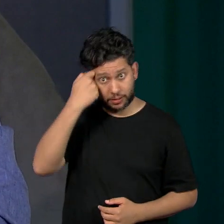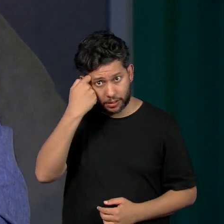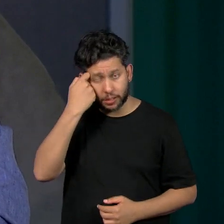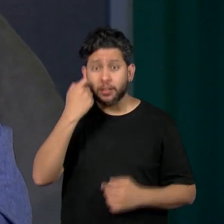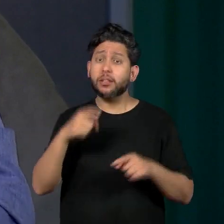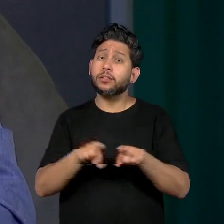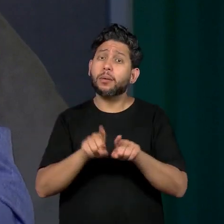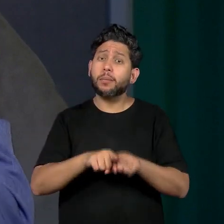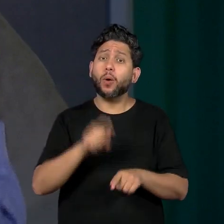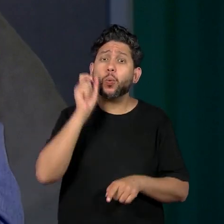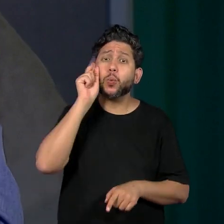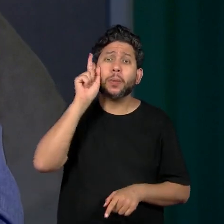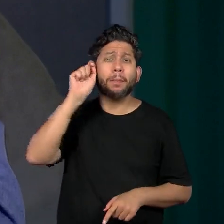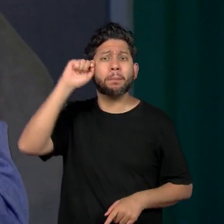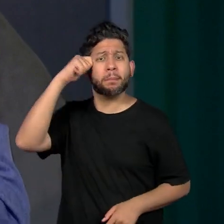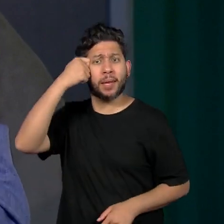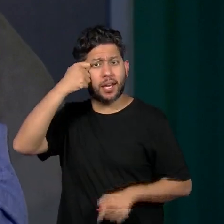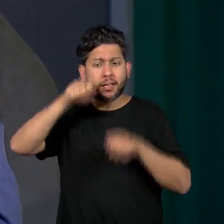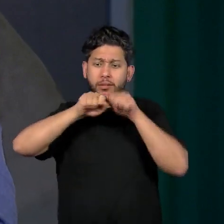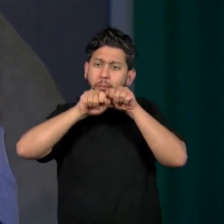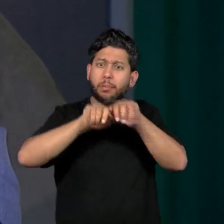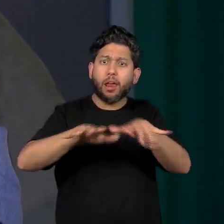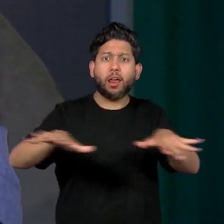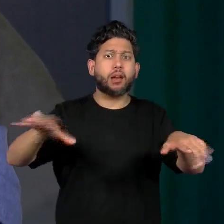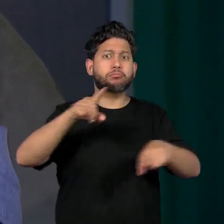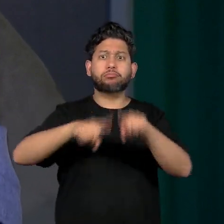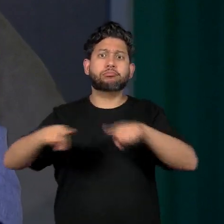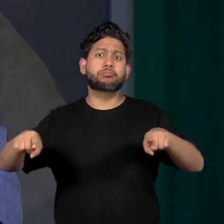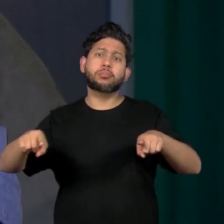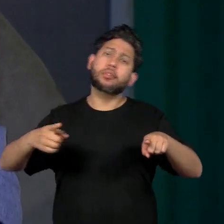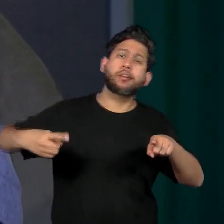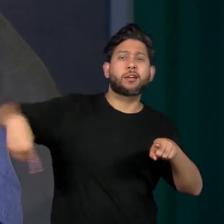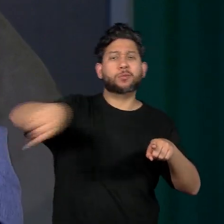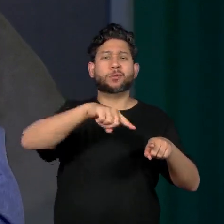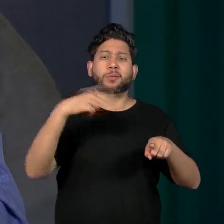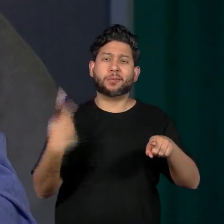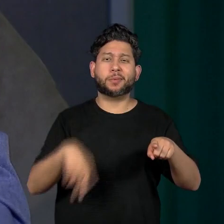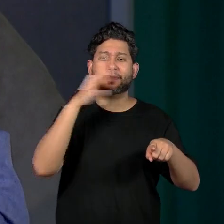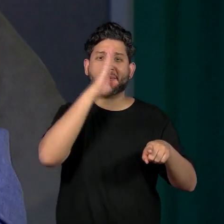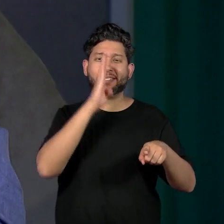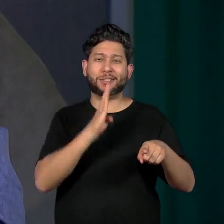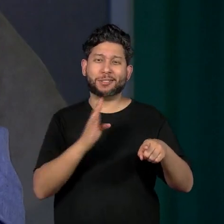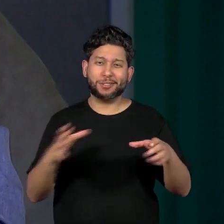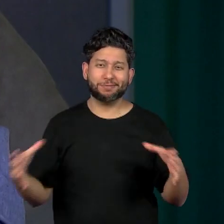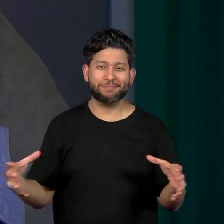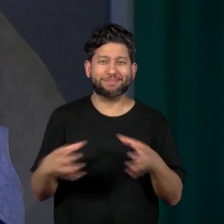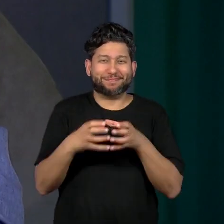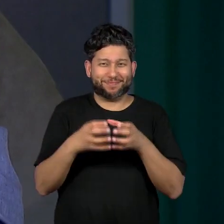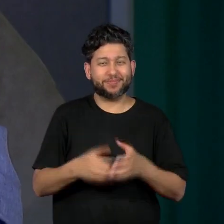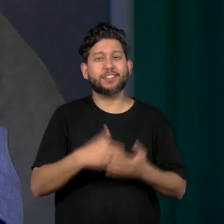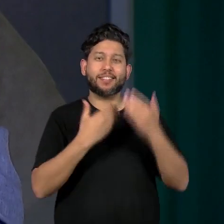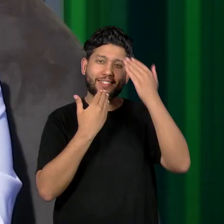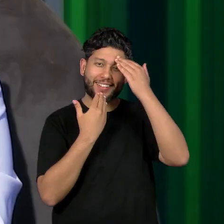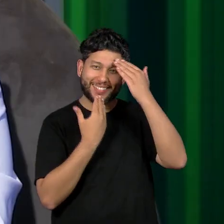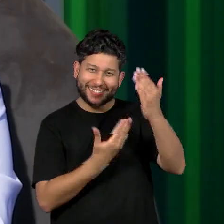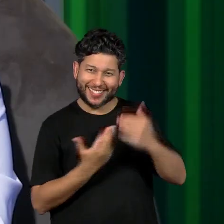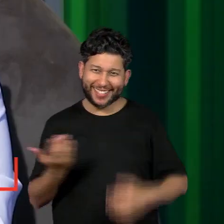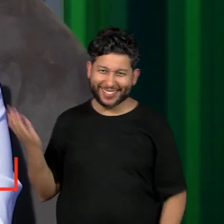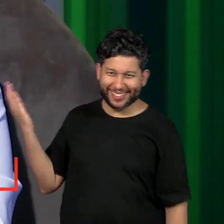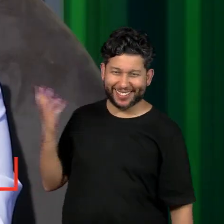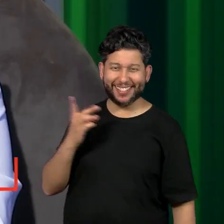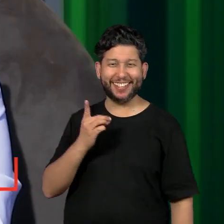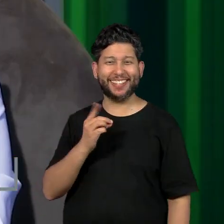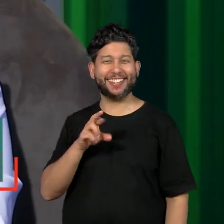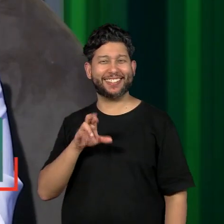pluralidade cultural preta está presente em toda a construção do nosso país. Quero agradecer novamente a presença da Drica Santos,